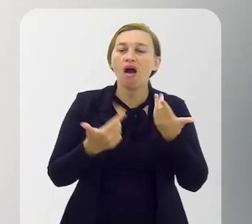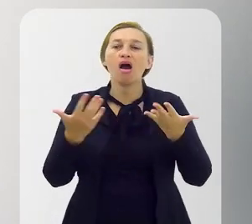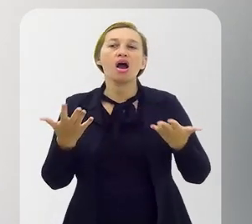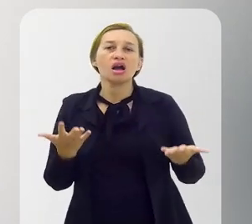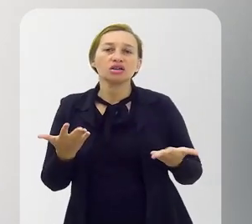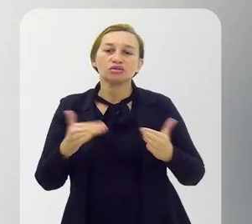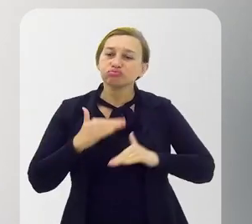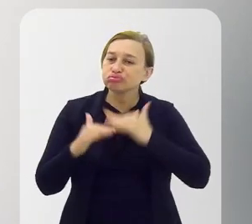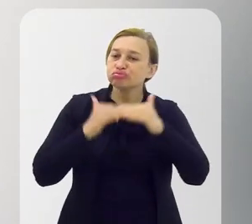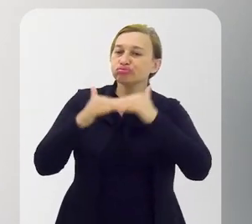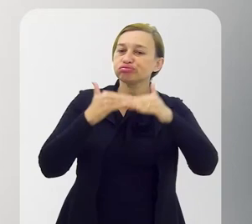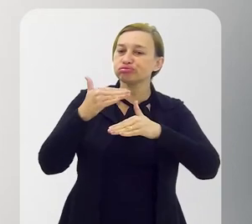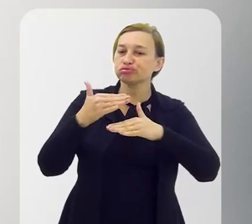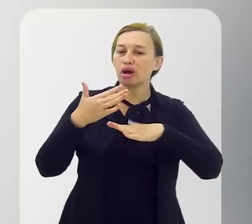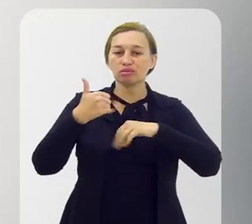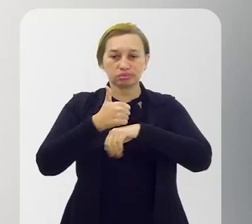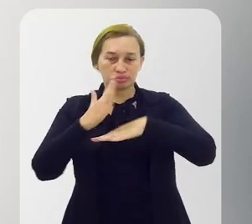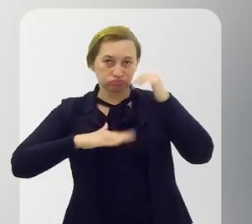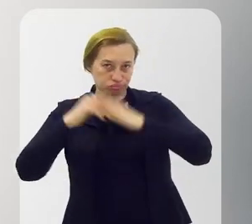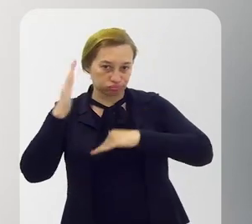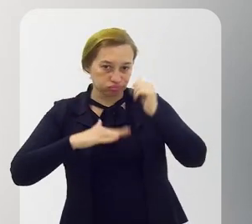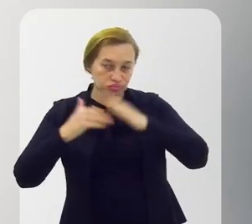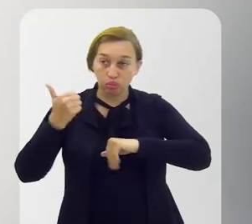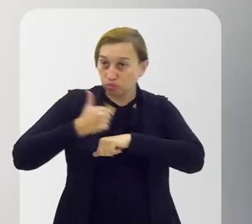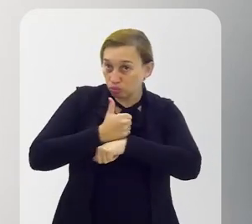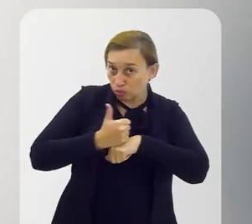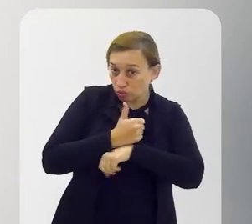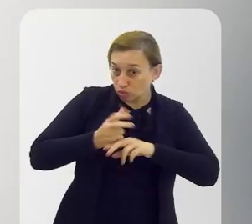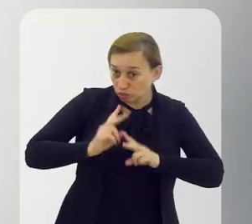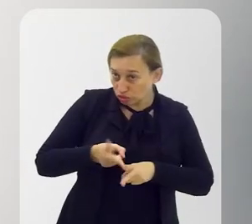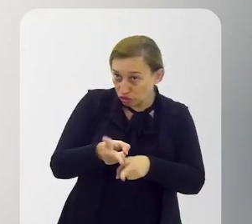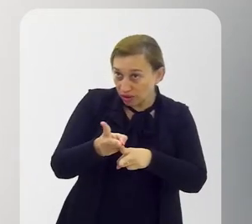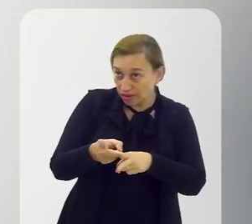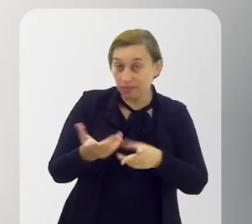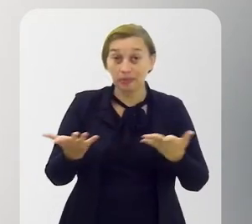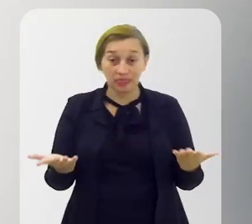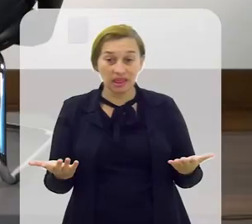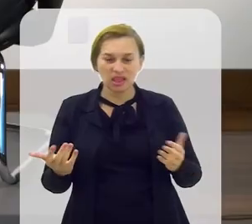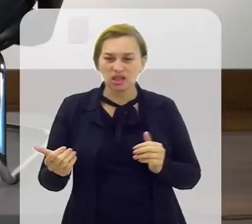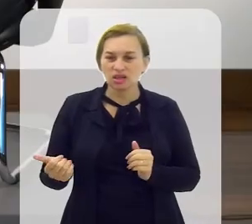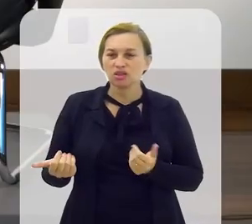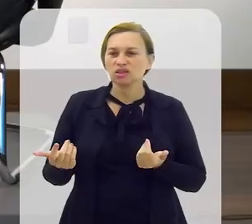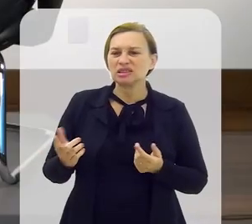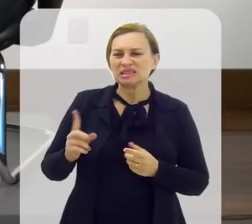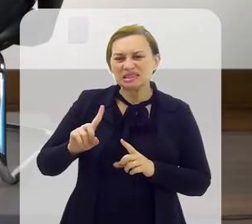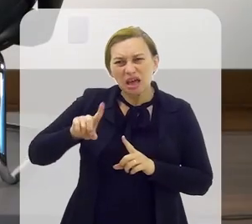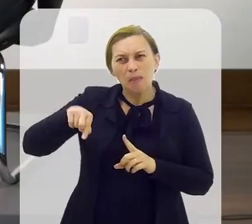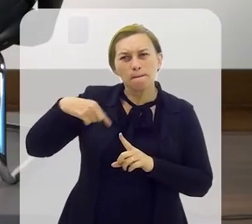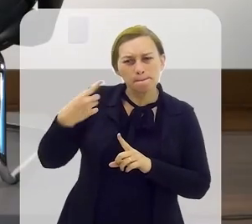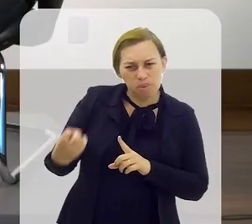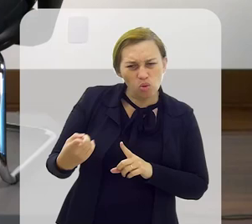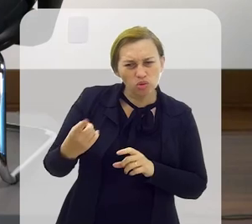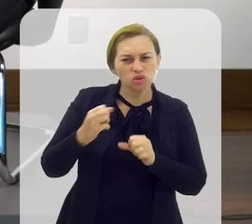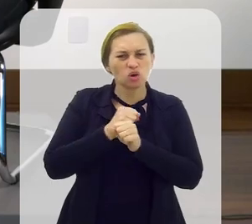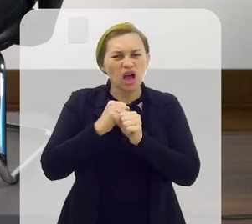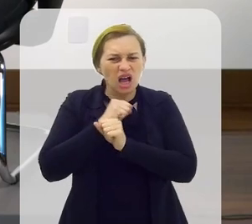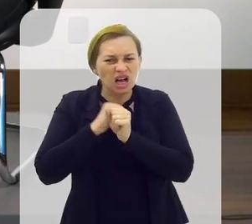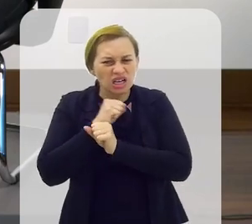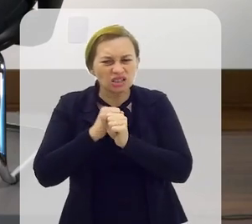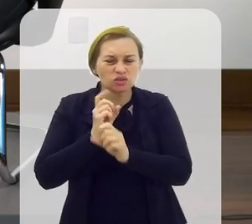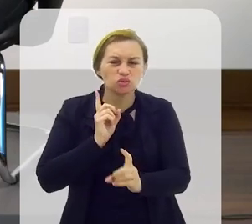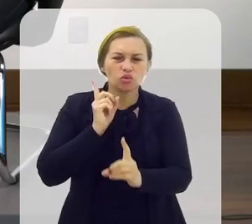Acaba Desenvolvendo uma carreira Mas Continuei aí E Acabei com a Aderbal Um tempo depois Acabei